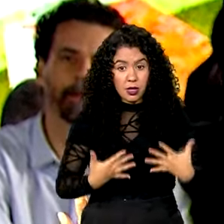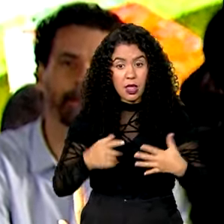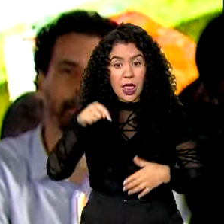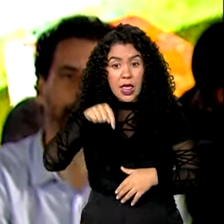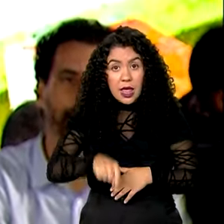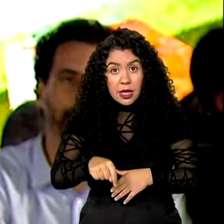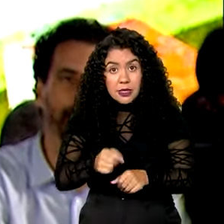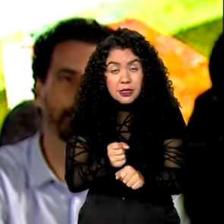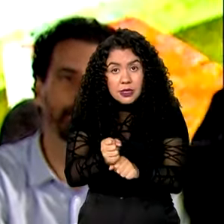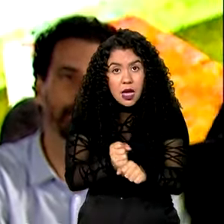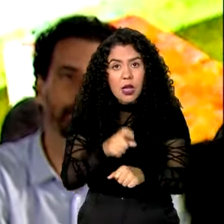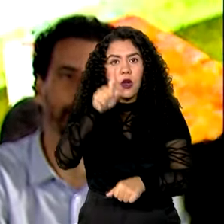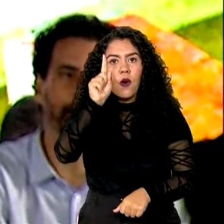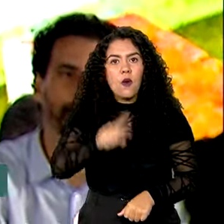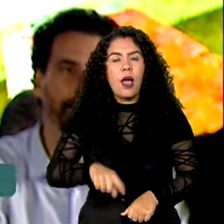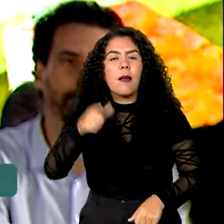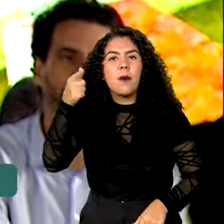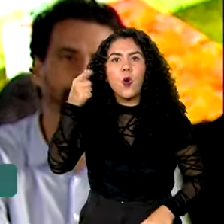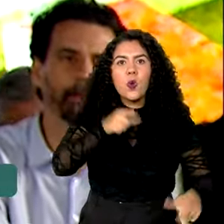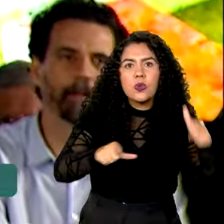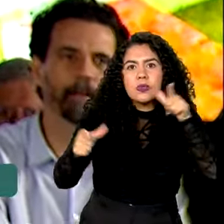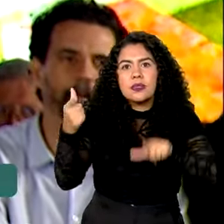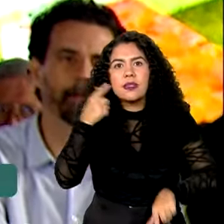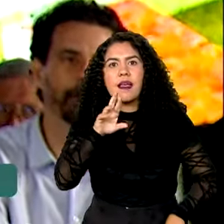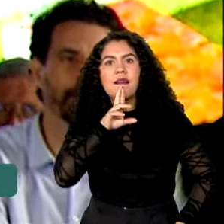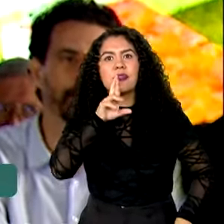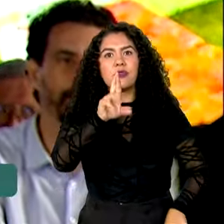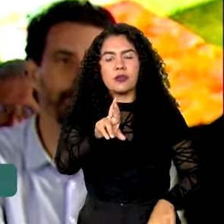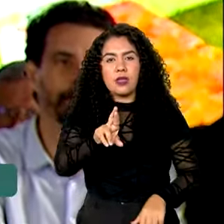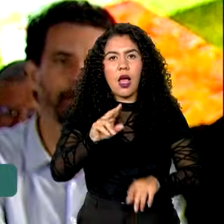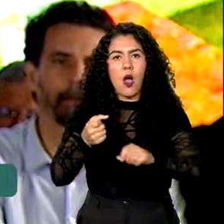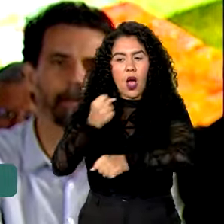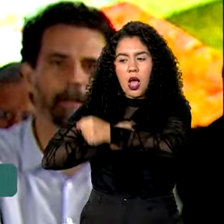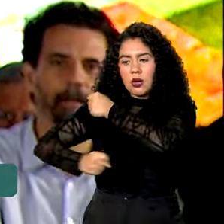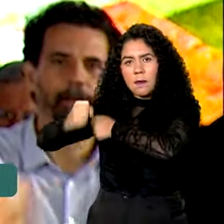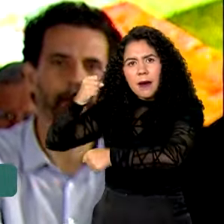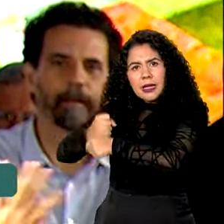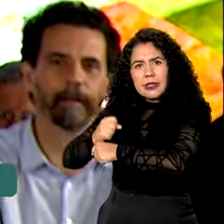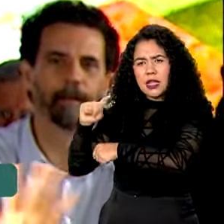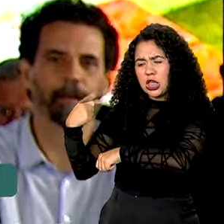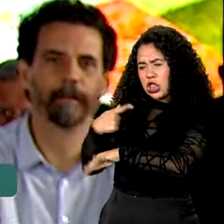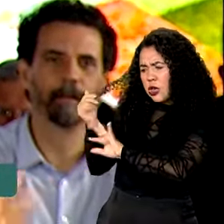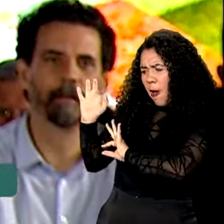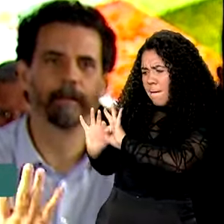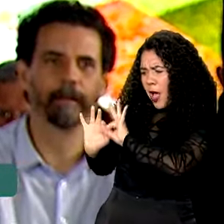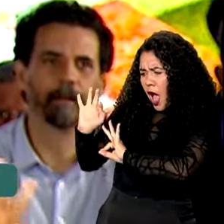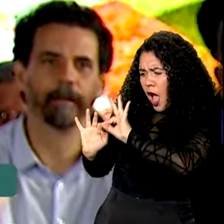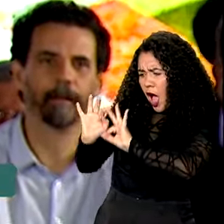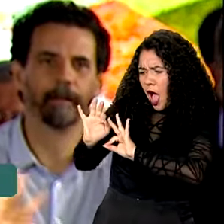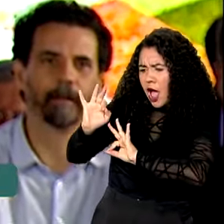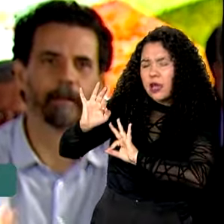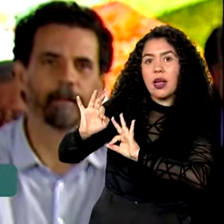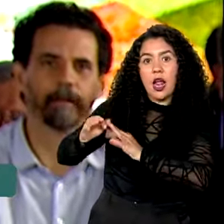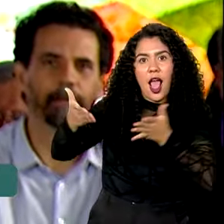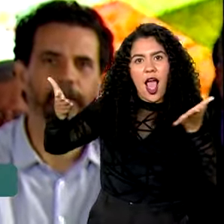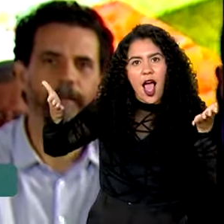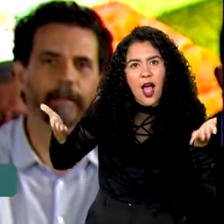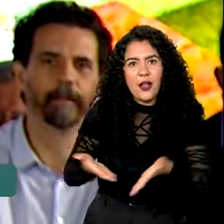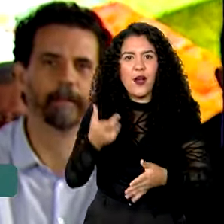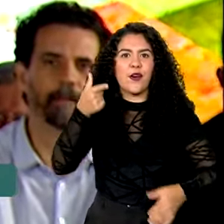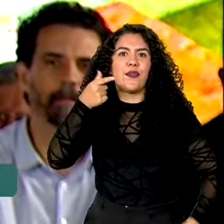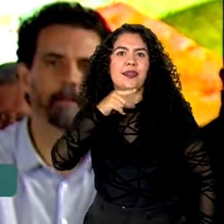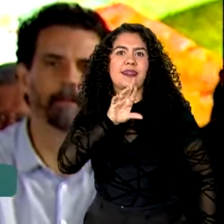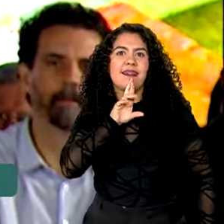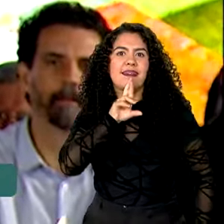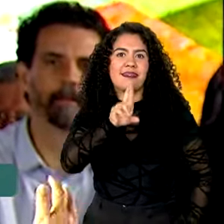colheta. Nós plantamos o ano passado, carpinamos a terra, adubamos a terra, colocamos as sementes, e